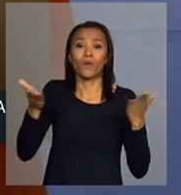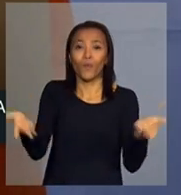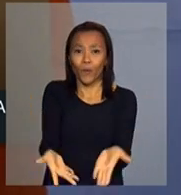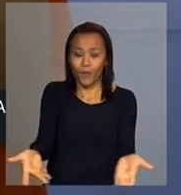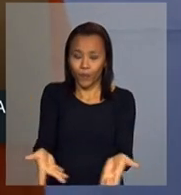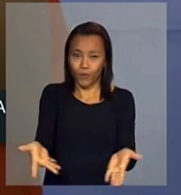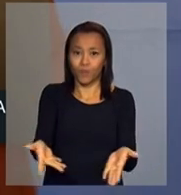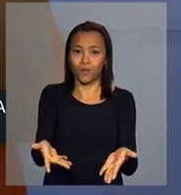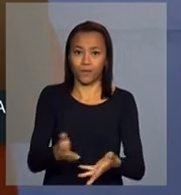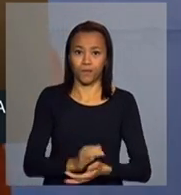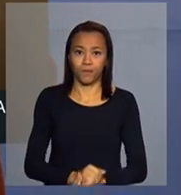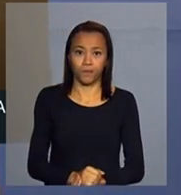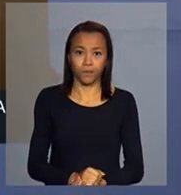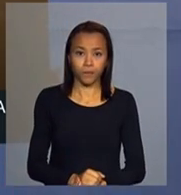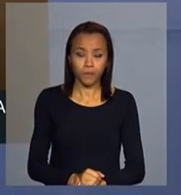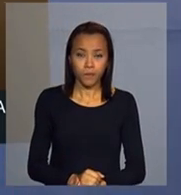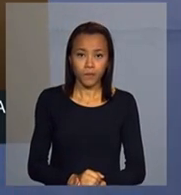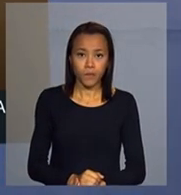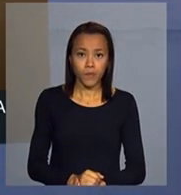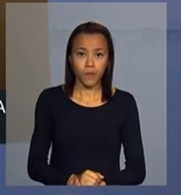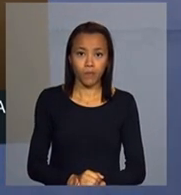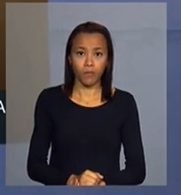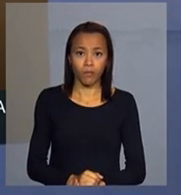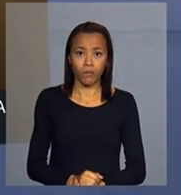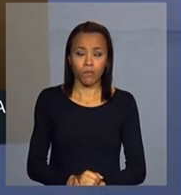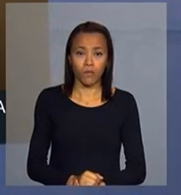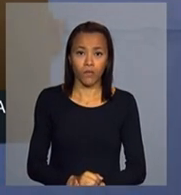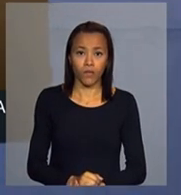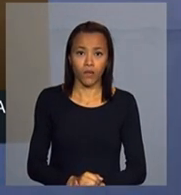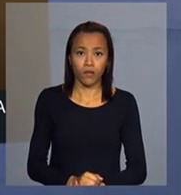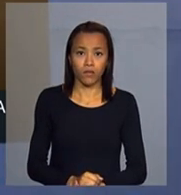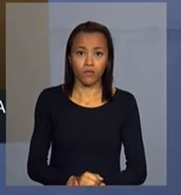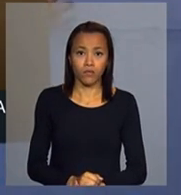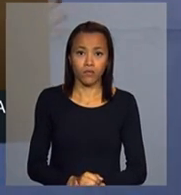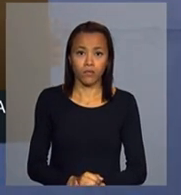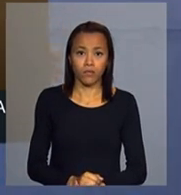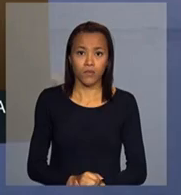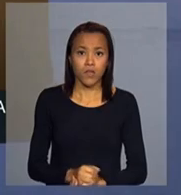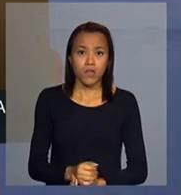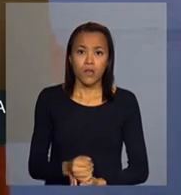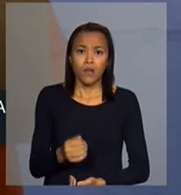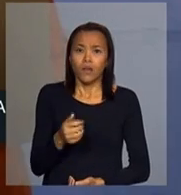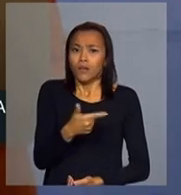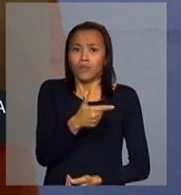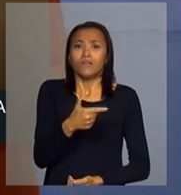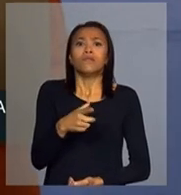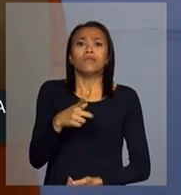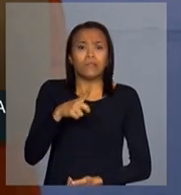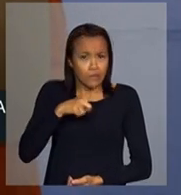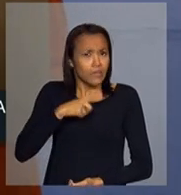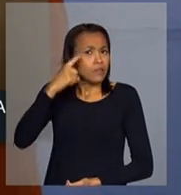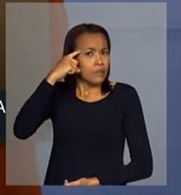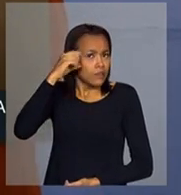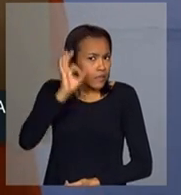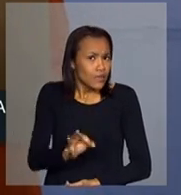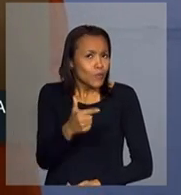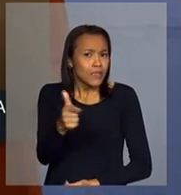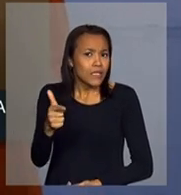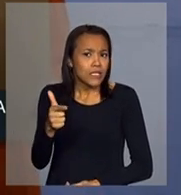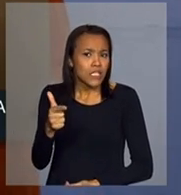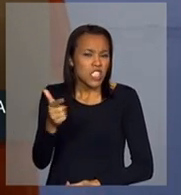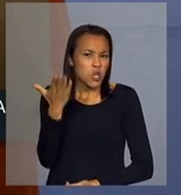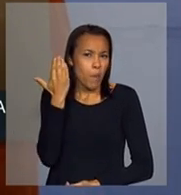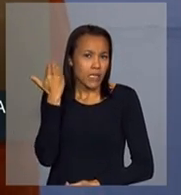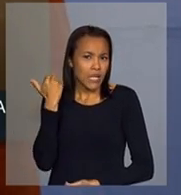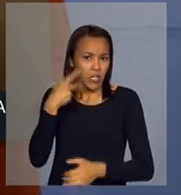não têm certeza que o Brasil não tem aquela cara